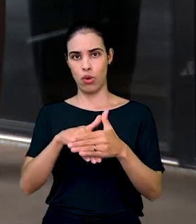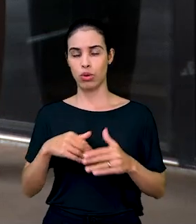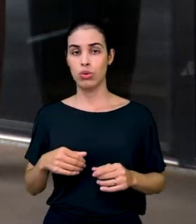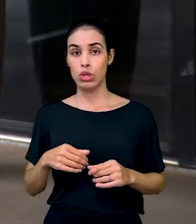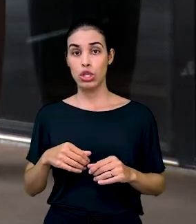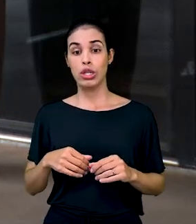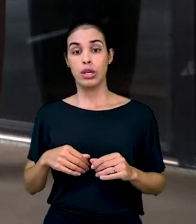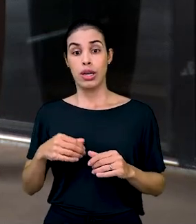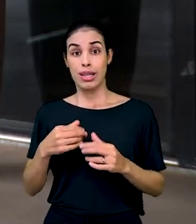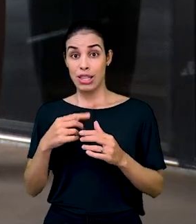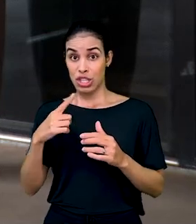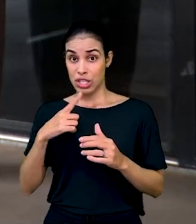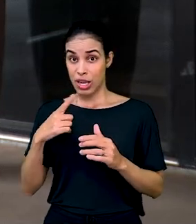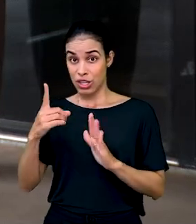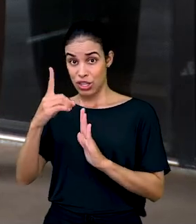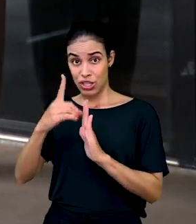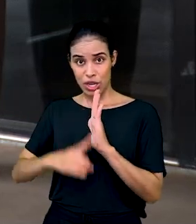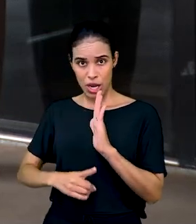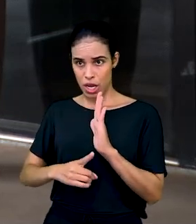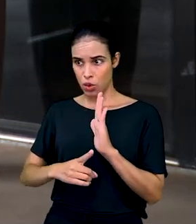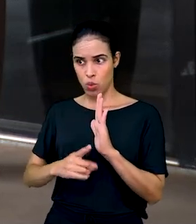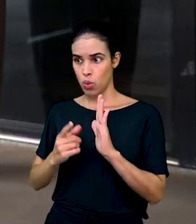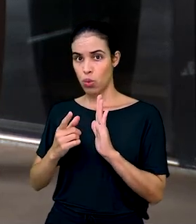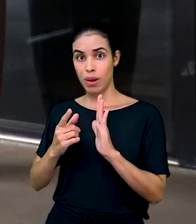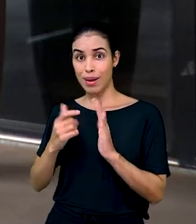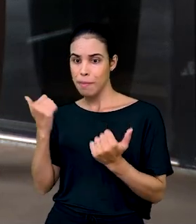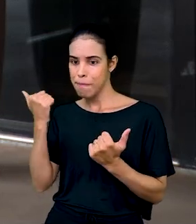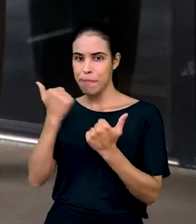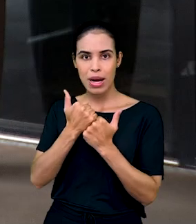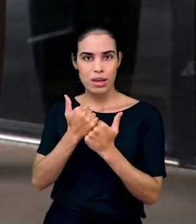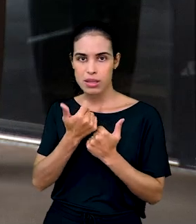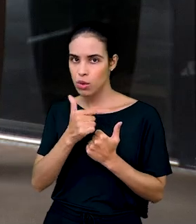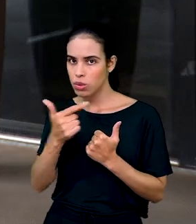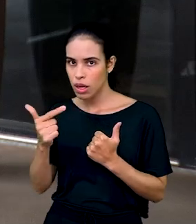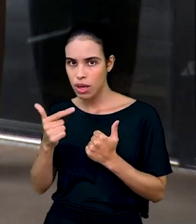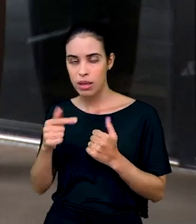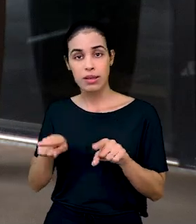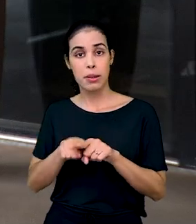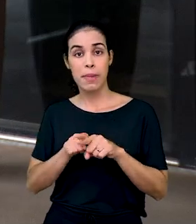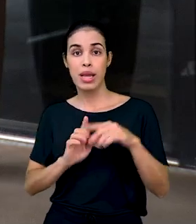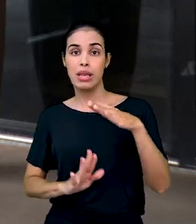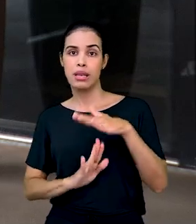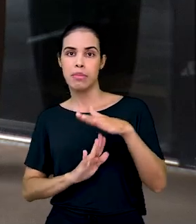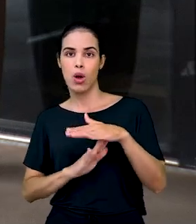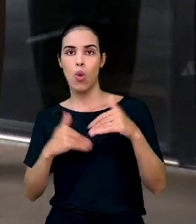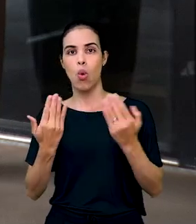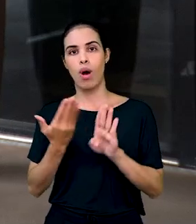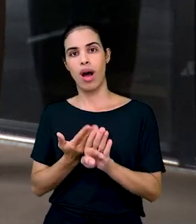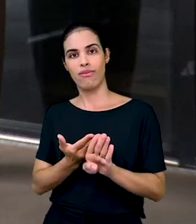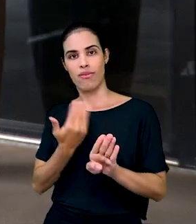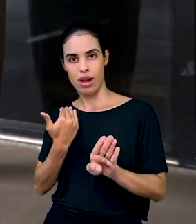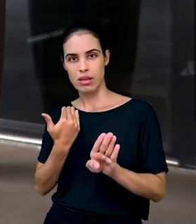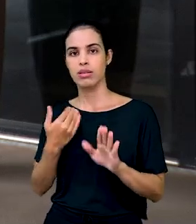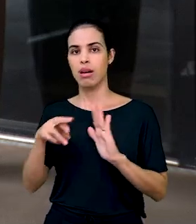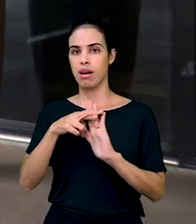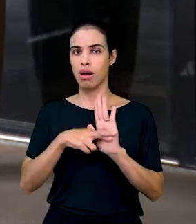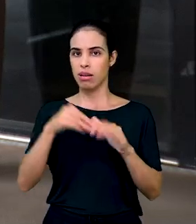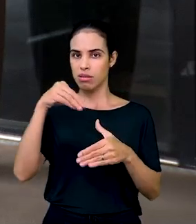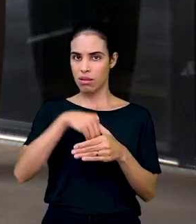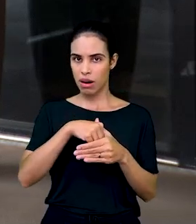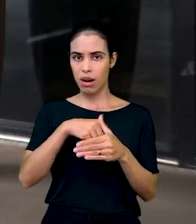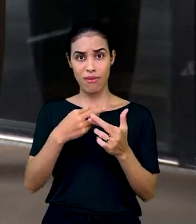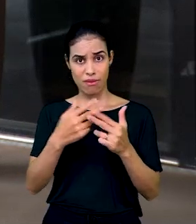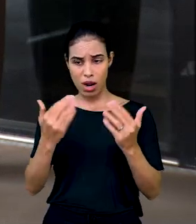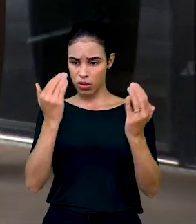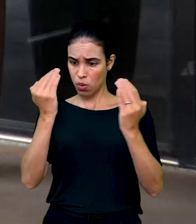que excluiu os direitos absolutamente indisponíveis da possibilidade de limitação ou afastamento por meio